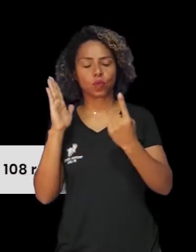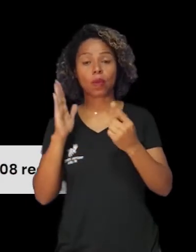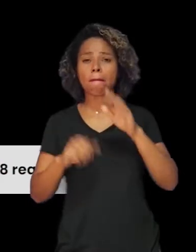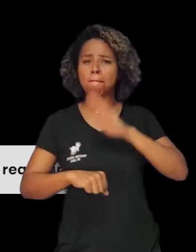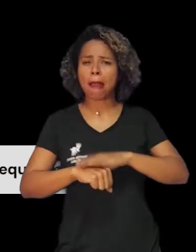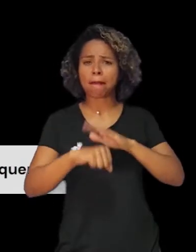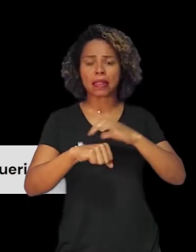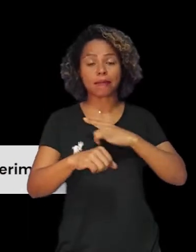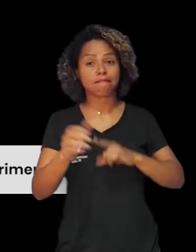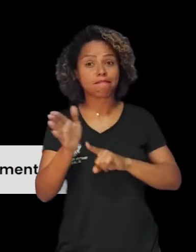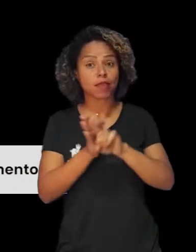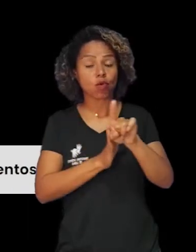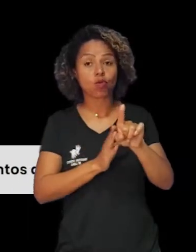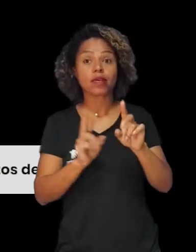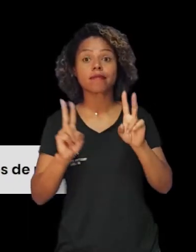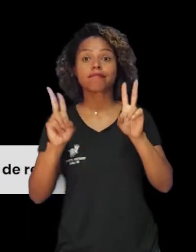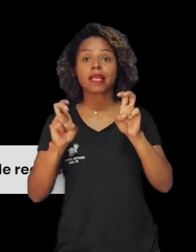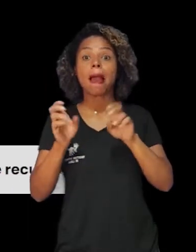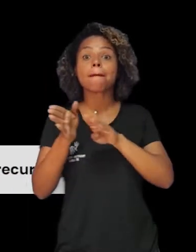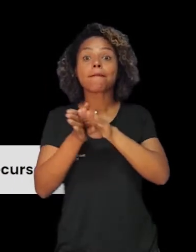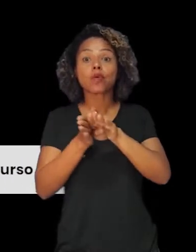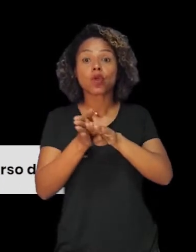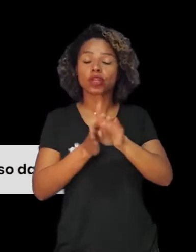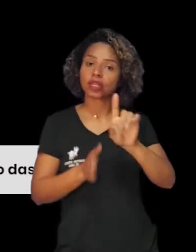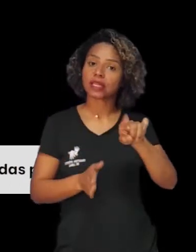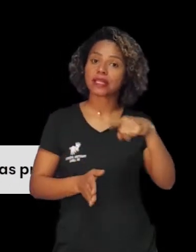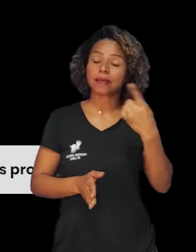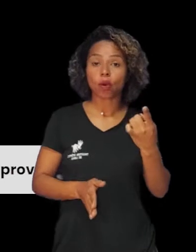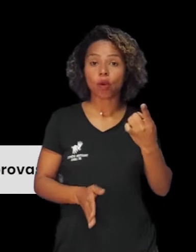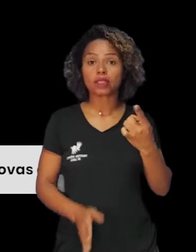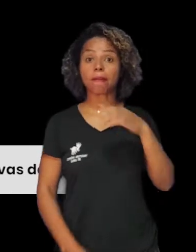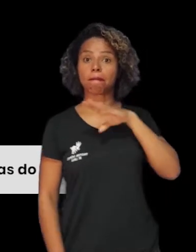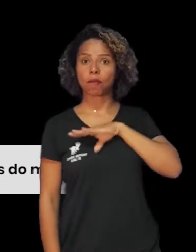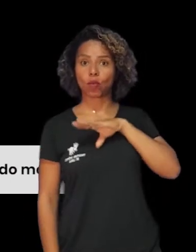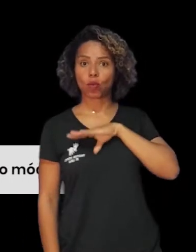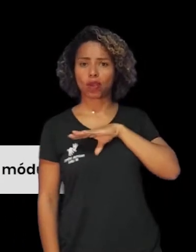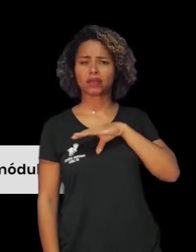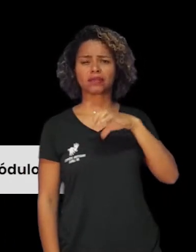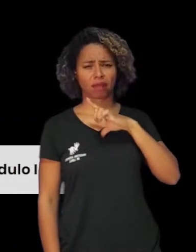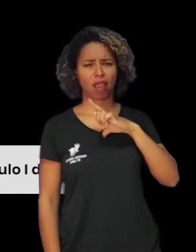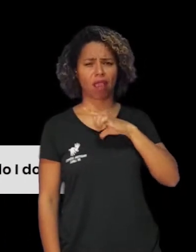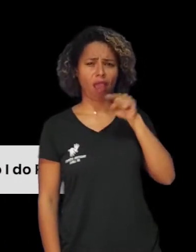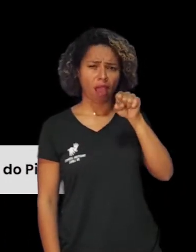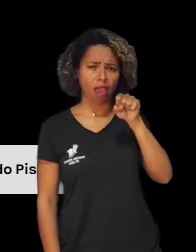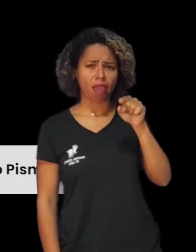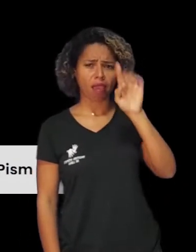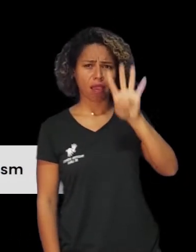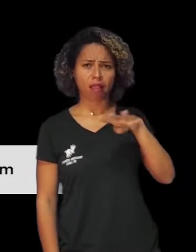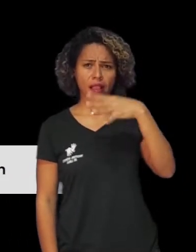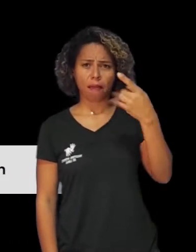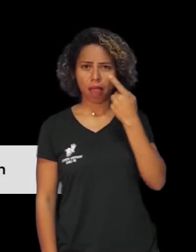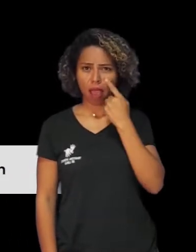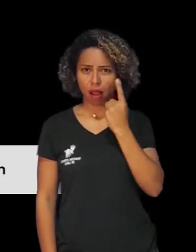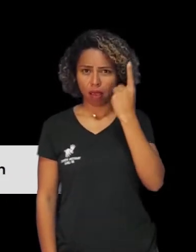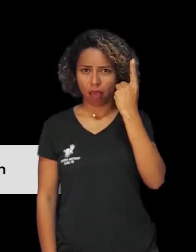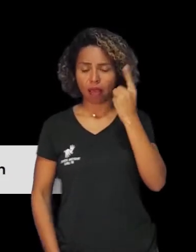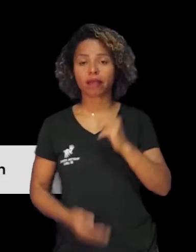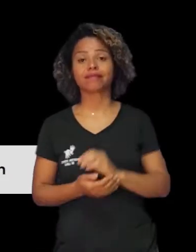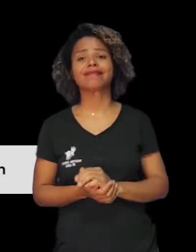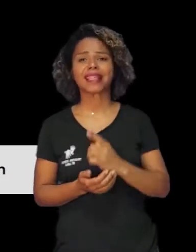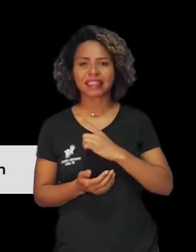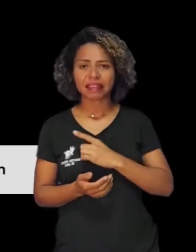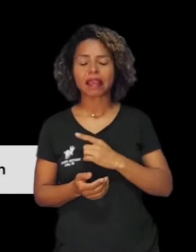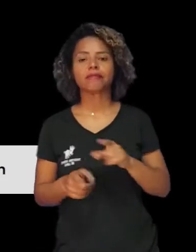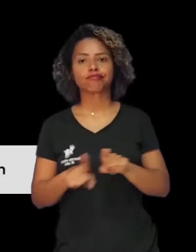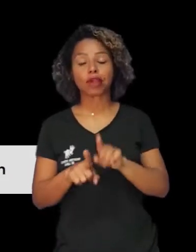seguida de Língua Portuguesa, como consta na tabela que está aparecendo na tela. Lembrando que os gabaritos e as referências para as